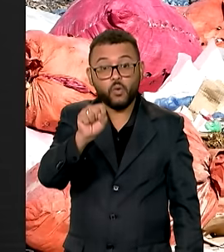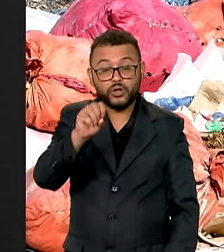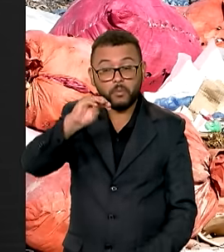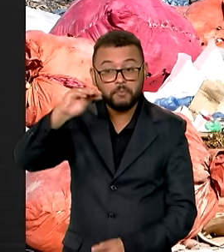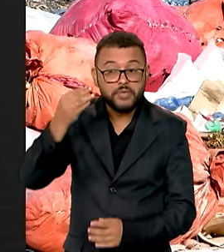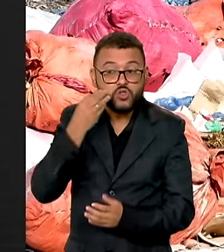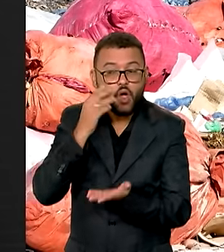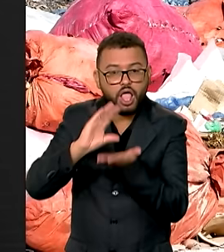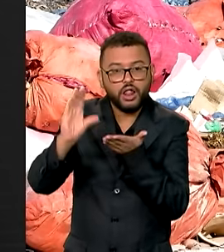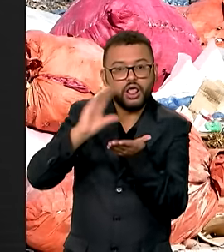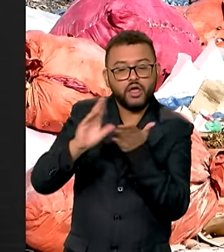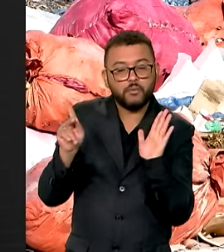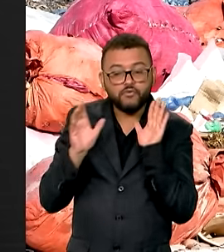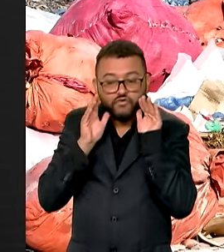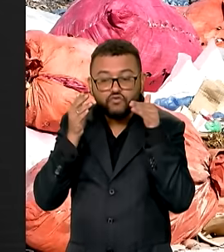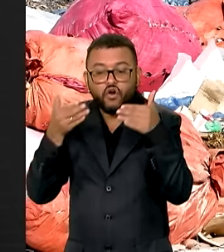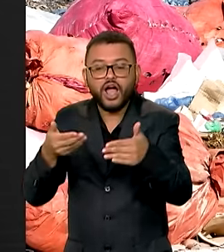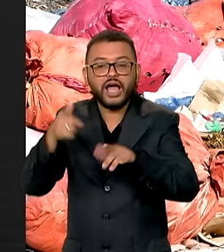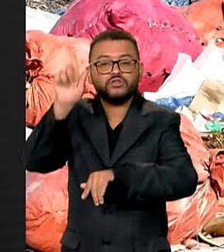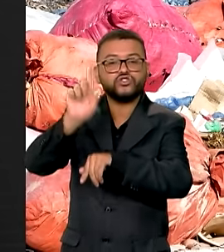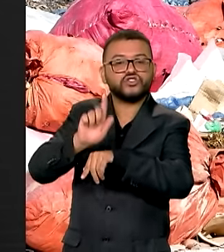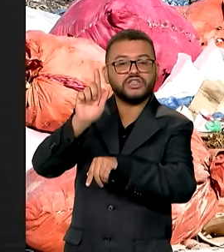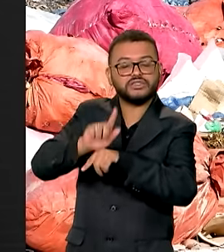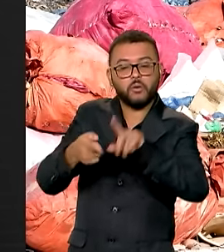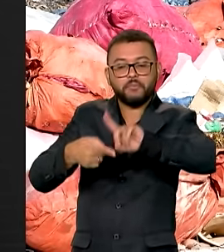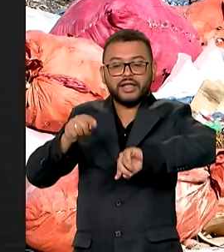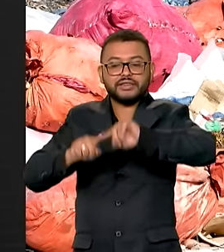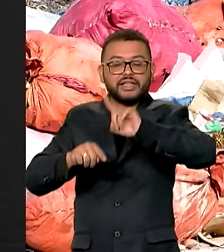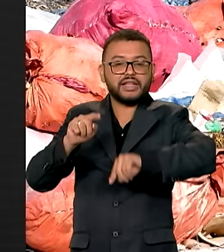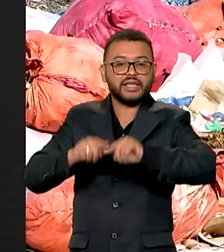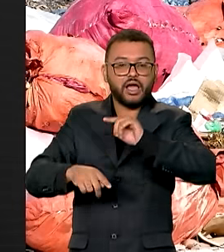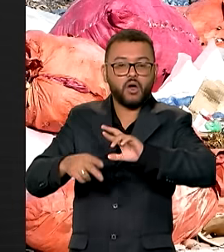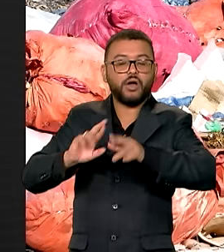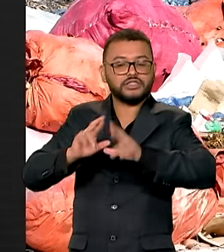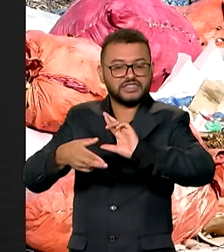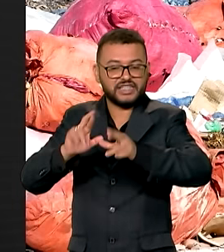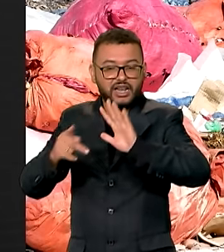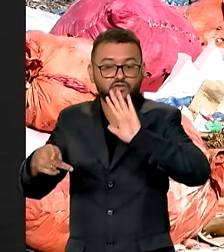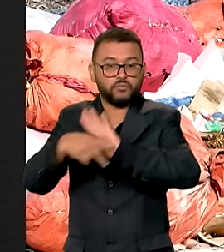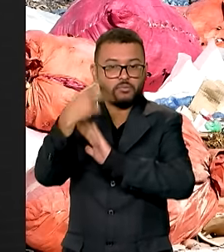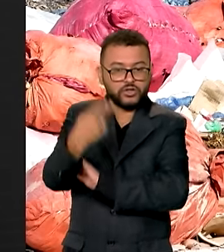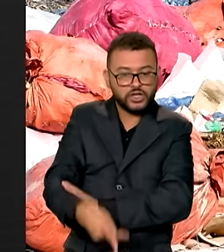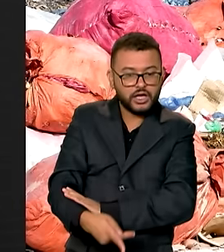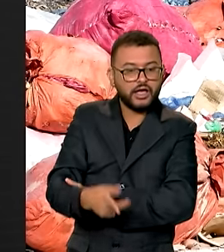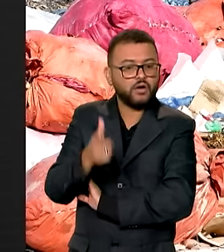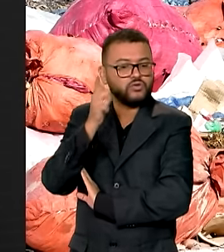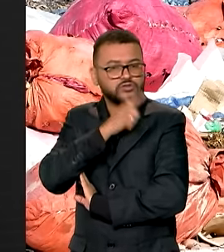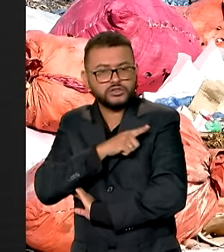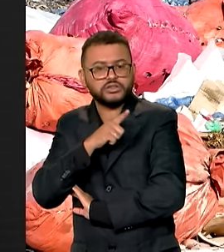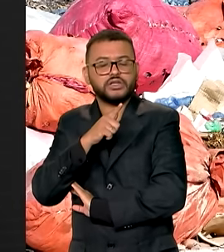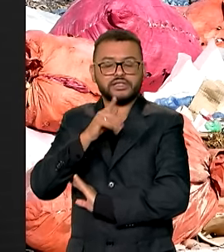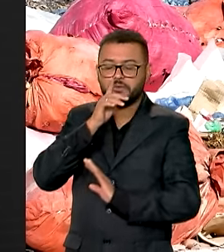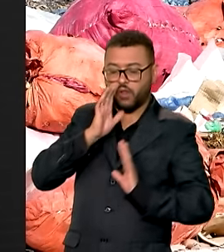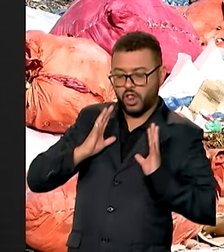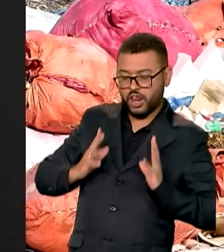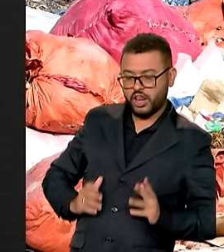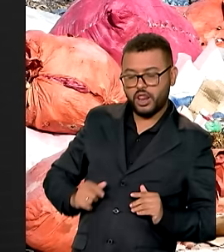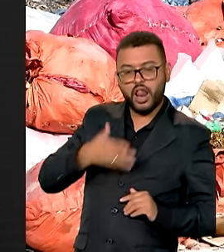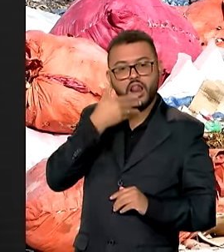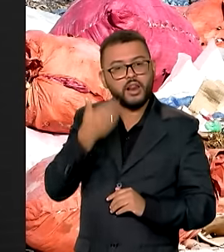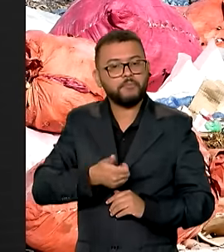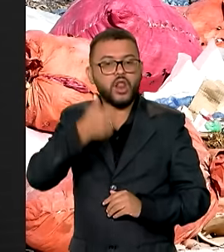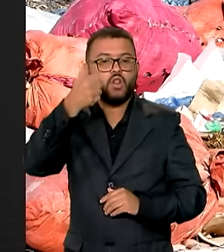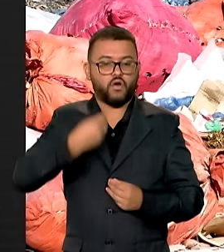serão destinados ao Programa de Gestão de Resíduos Sólidos da Itaipu Binacional para apoiar ações de saneamento e